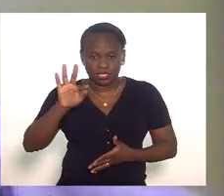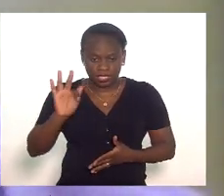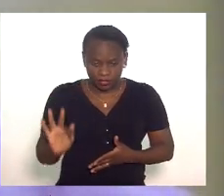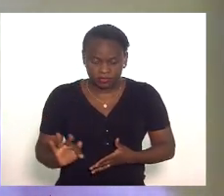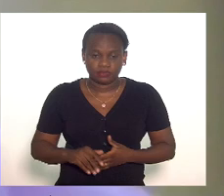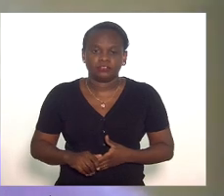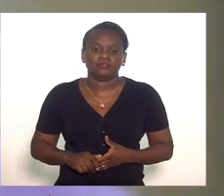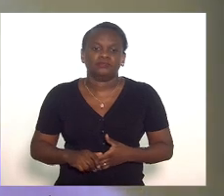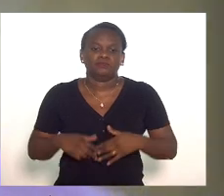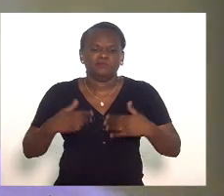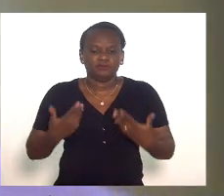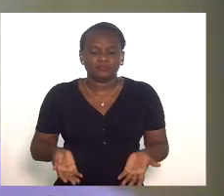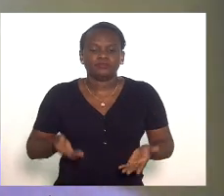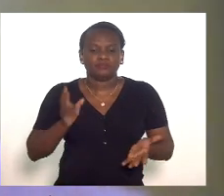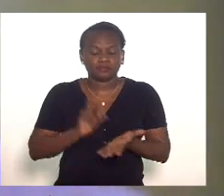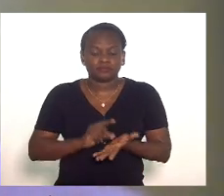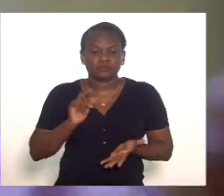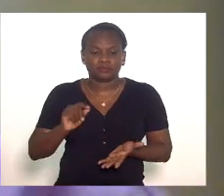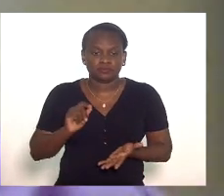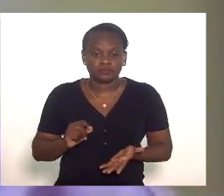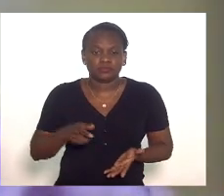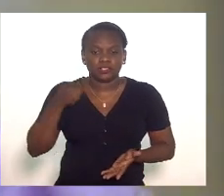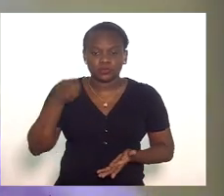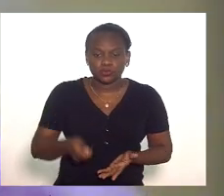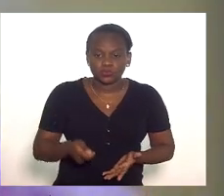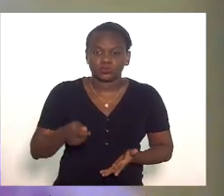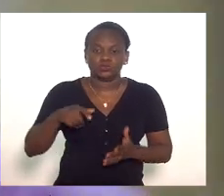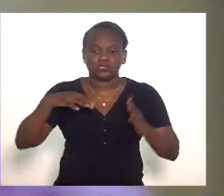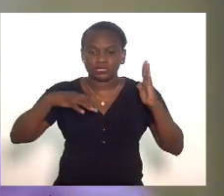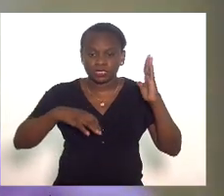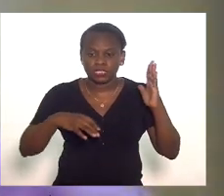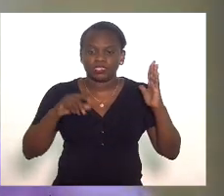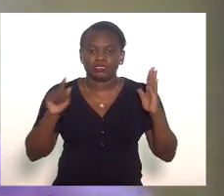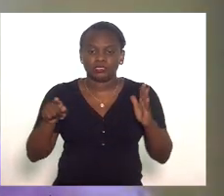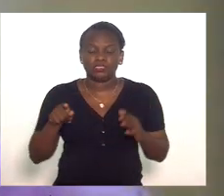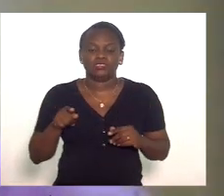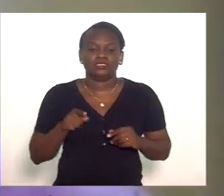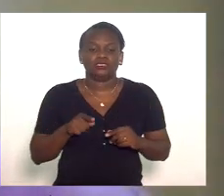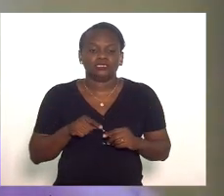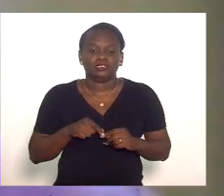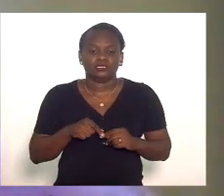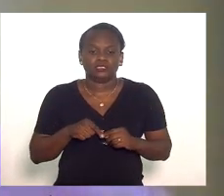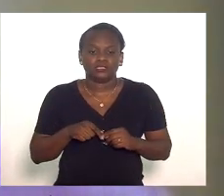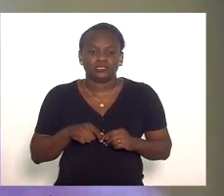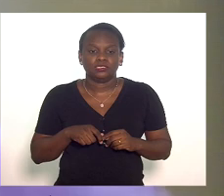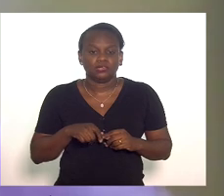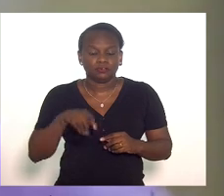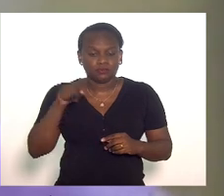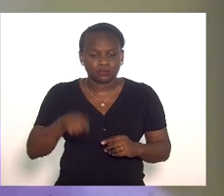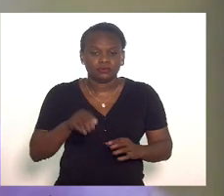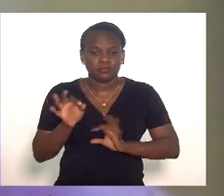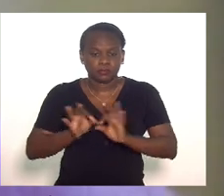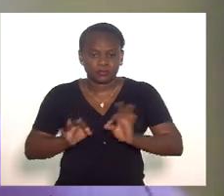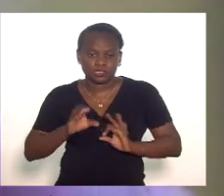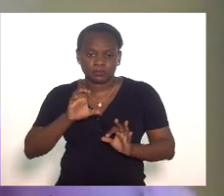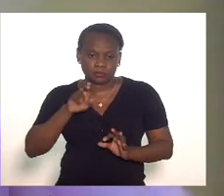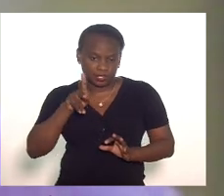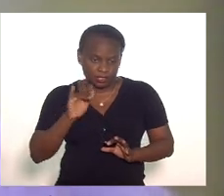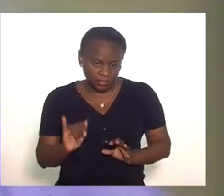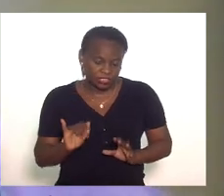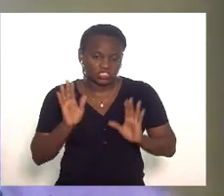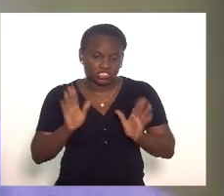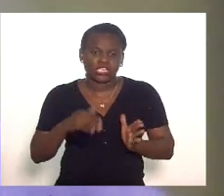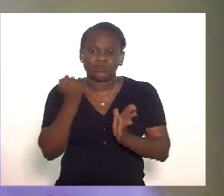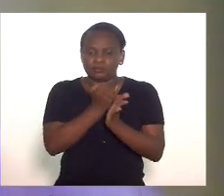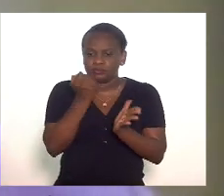que na verdade impôs ao senado a a implementação desta cpi que já havia sido